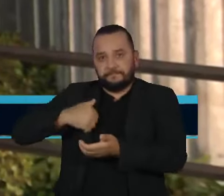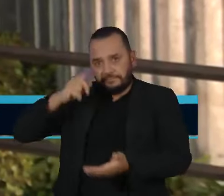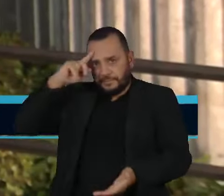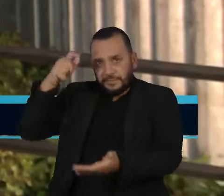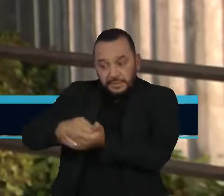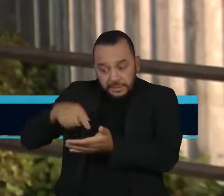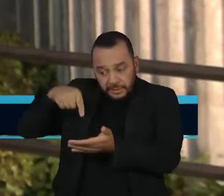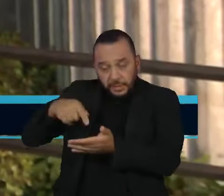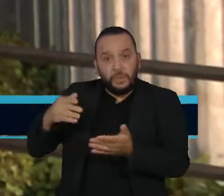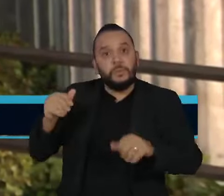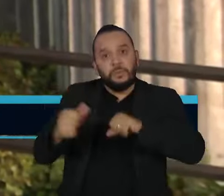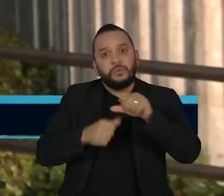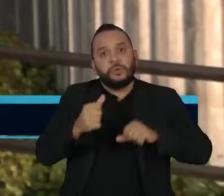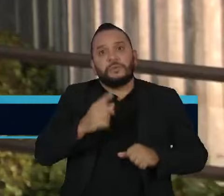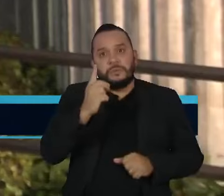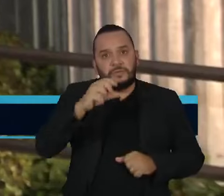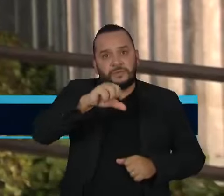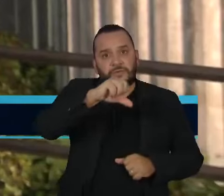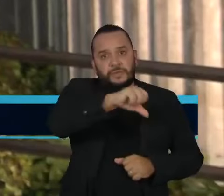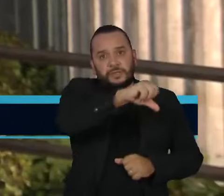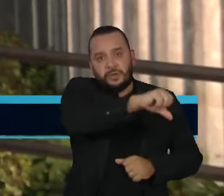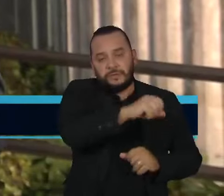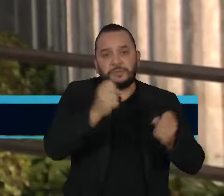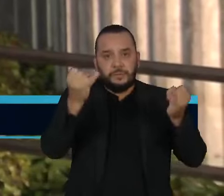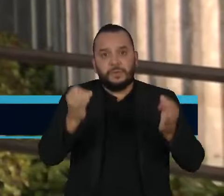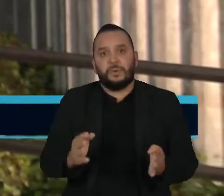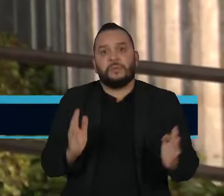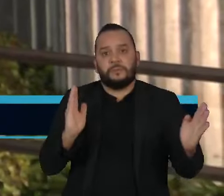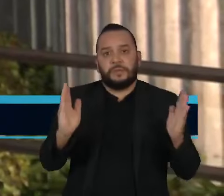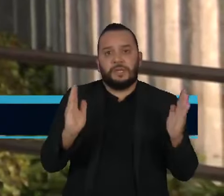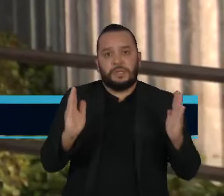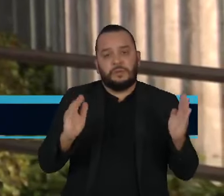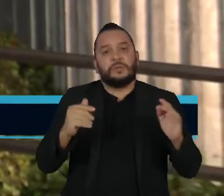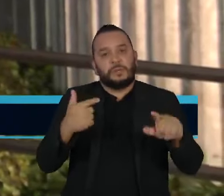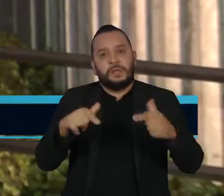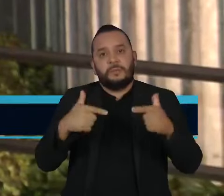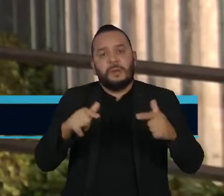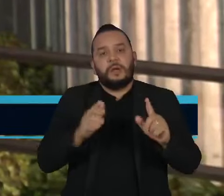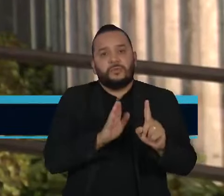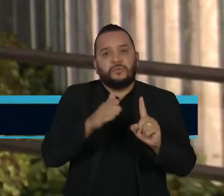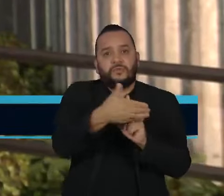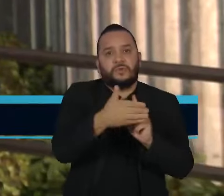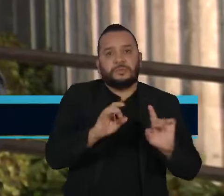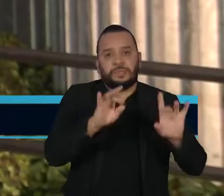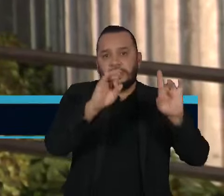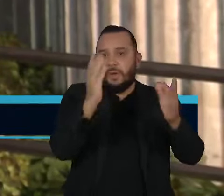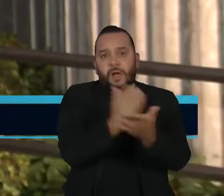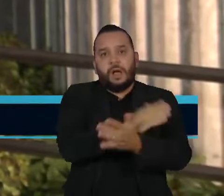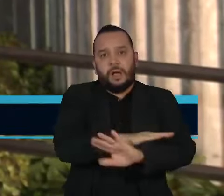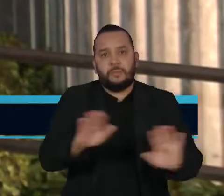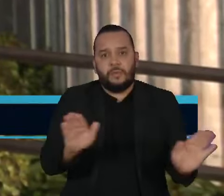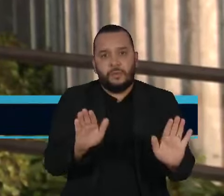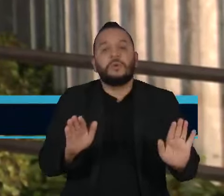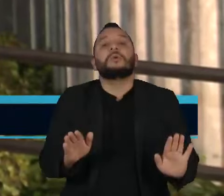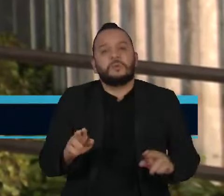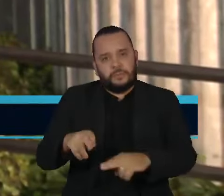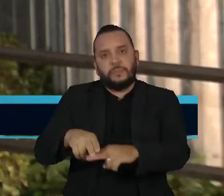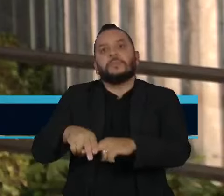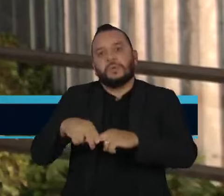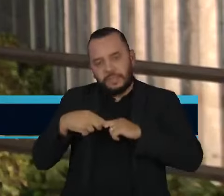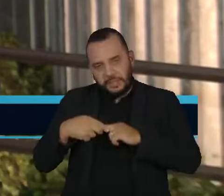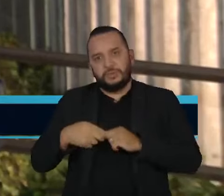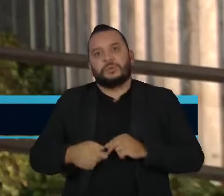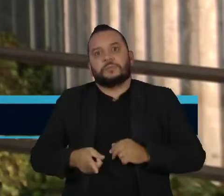1999 de que o fim do mandato encerrava também o foro especial e, portanto, a competência da corte sobre o caso.